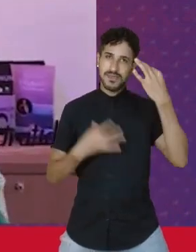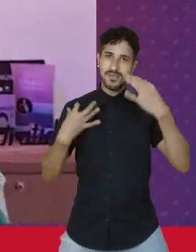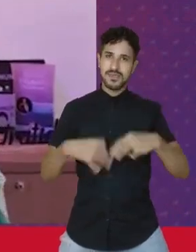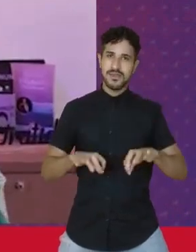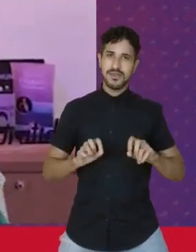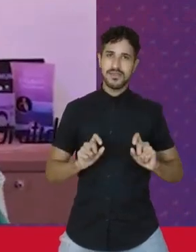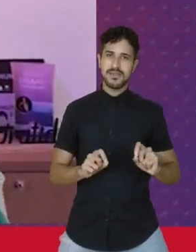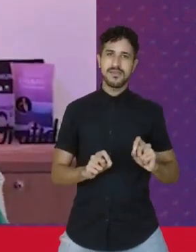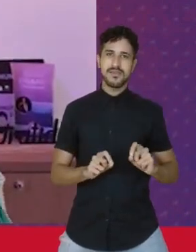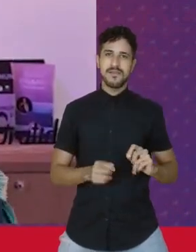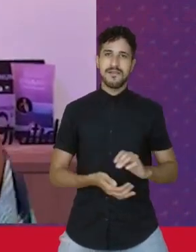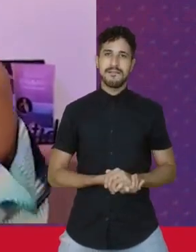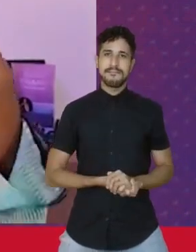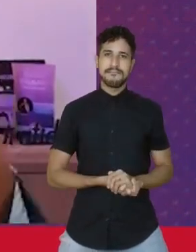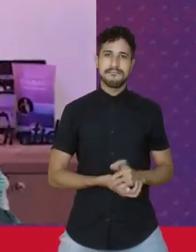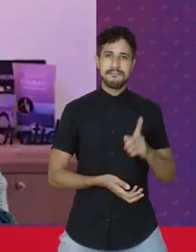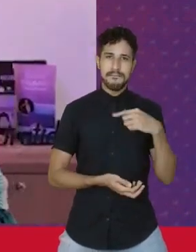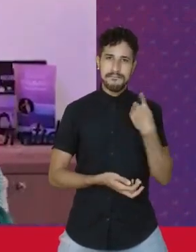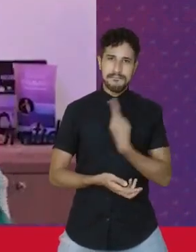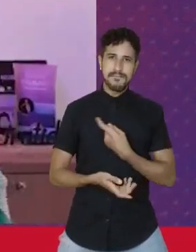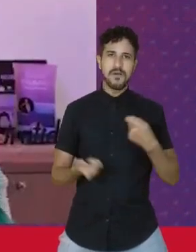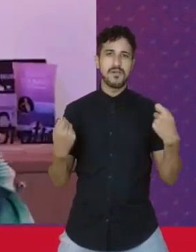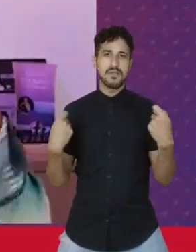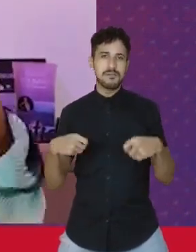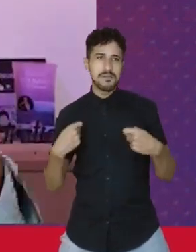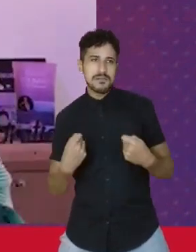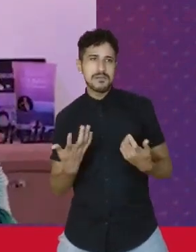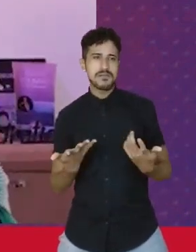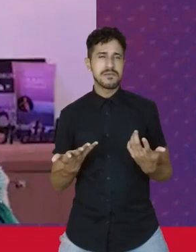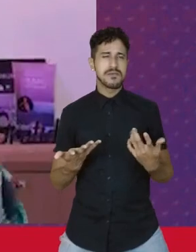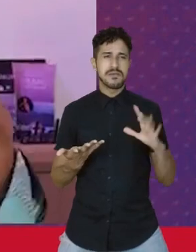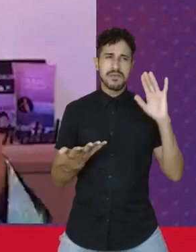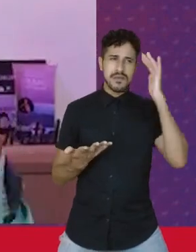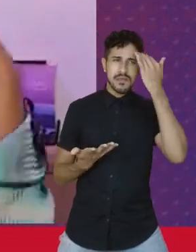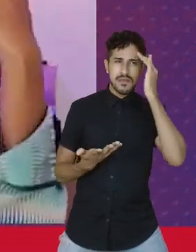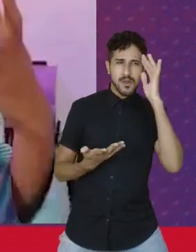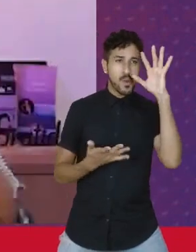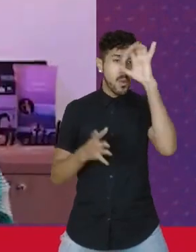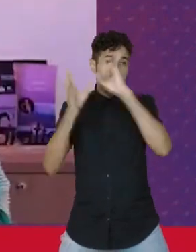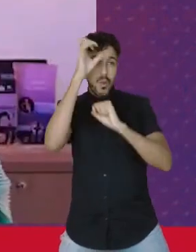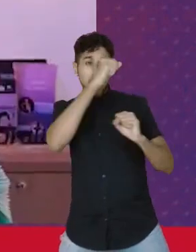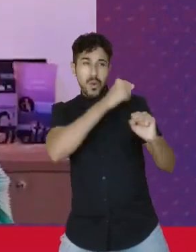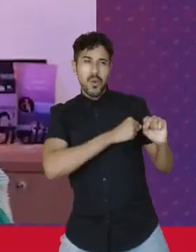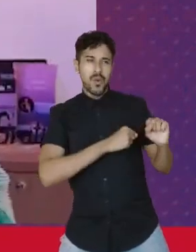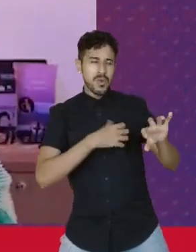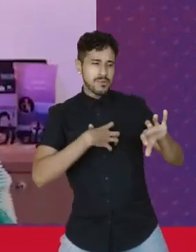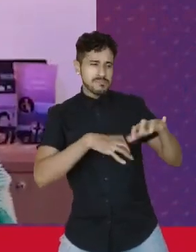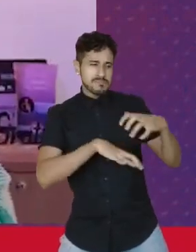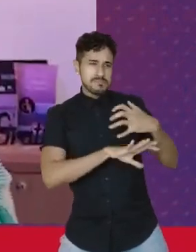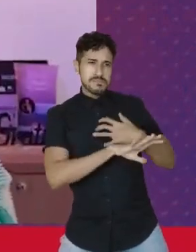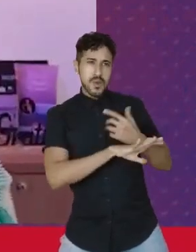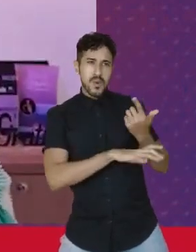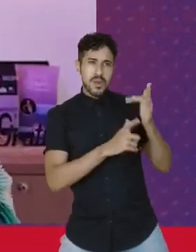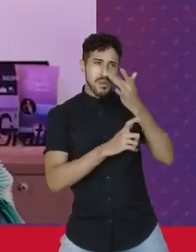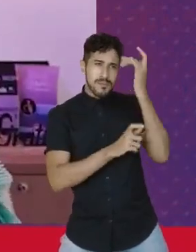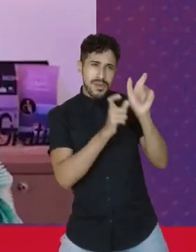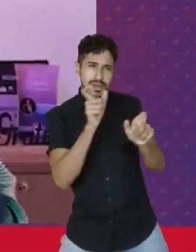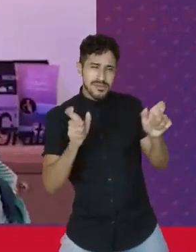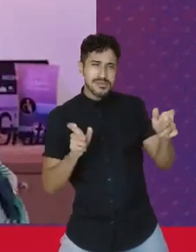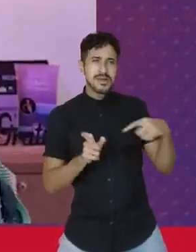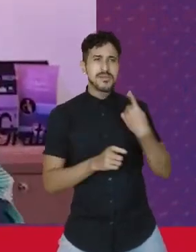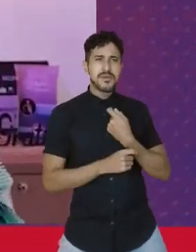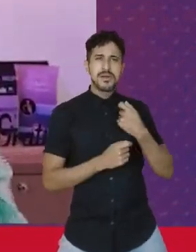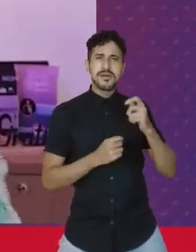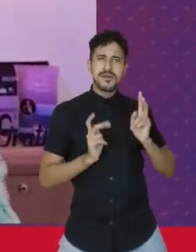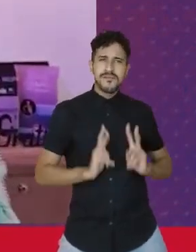que a gente precisa entender, compreender a dor das outras pessoas, a gente